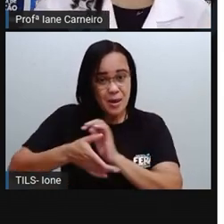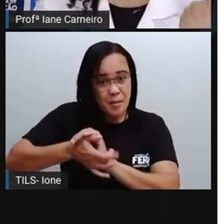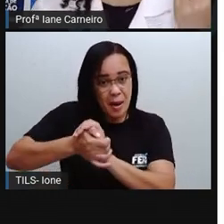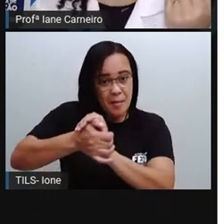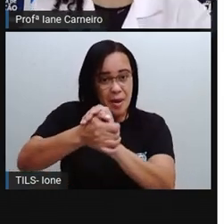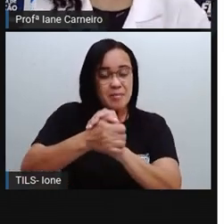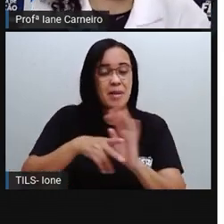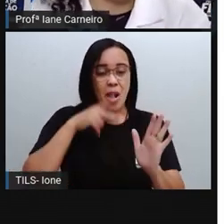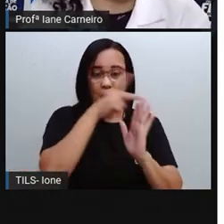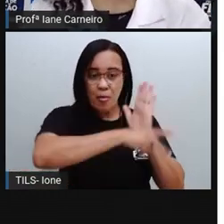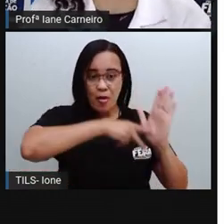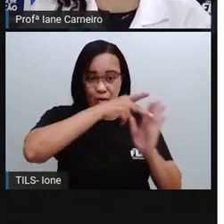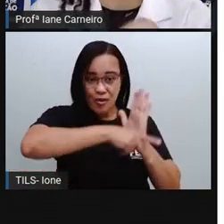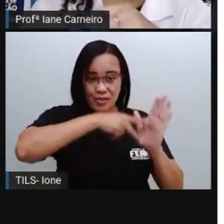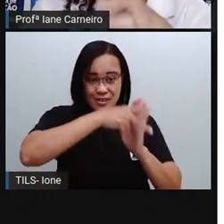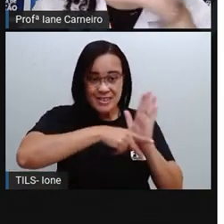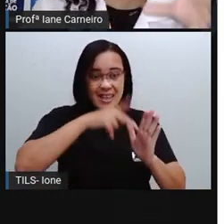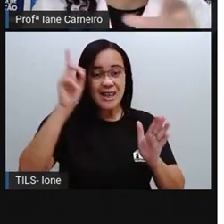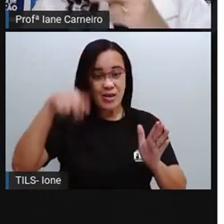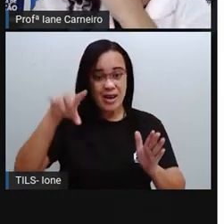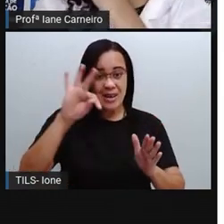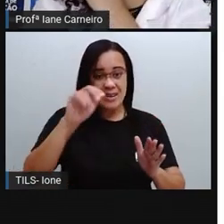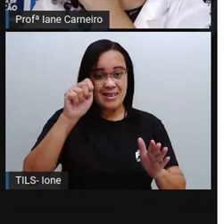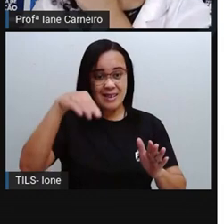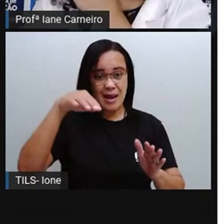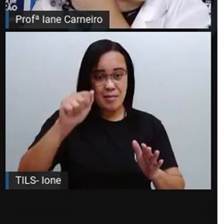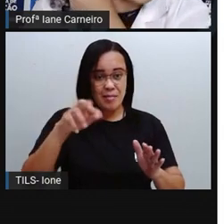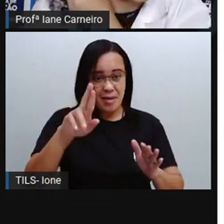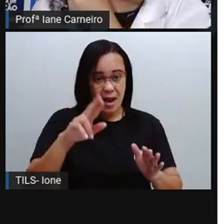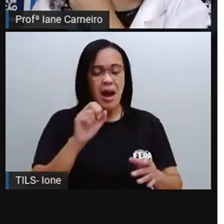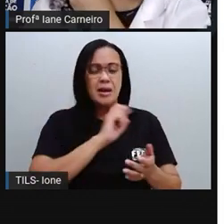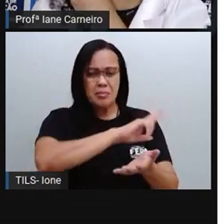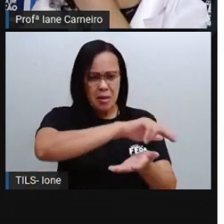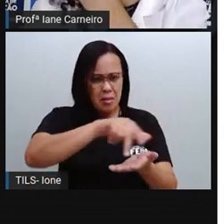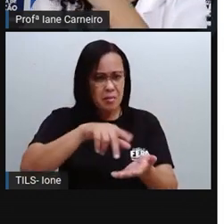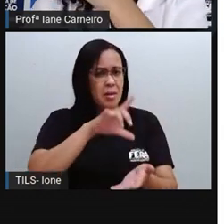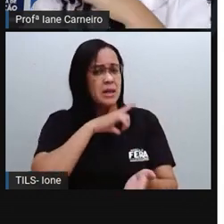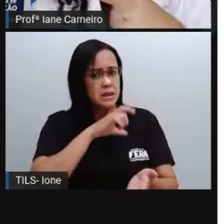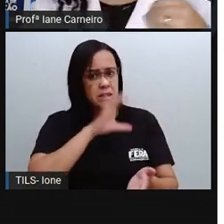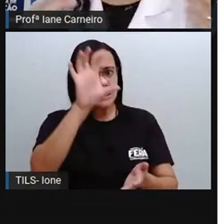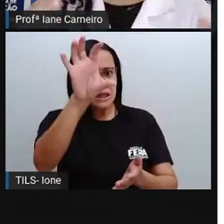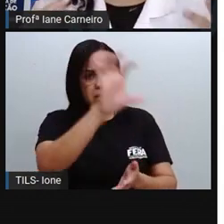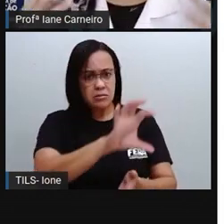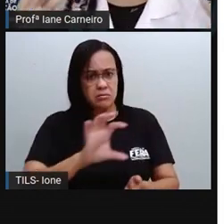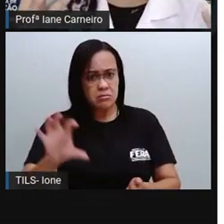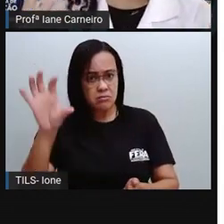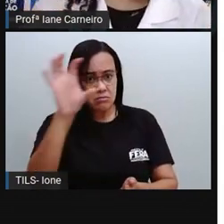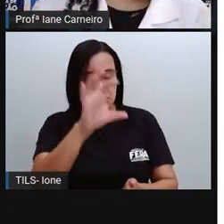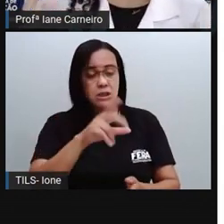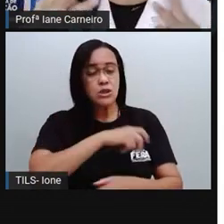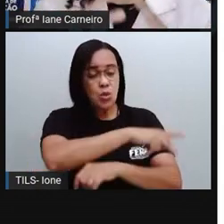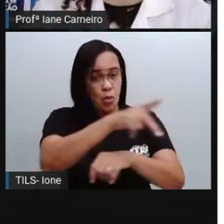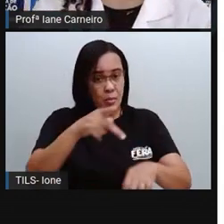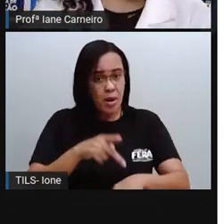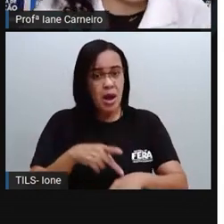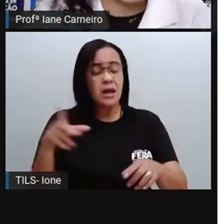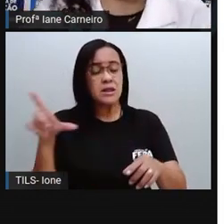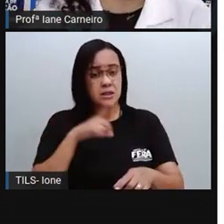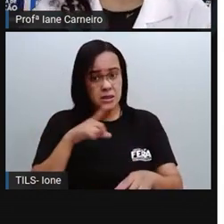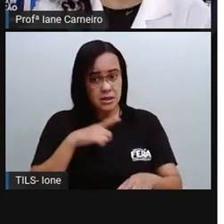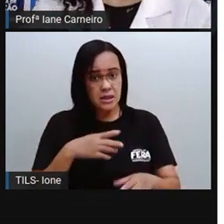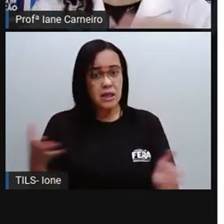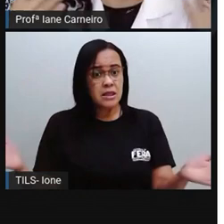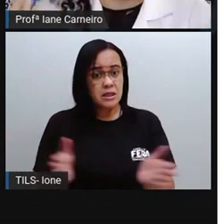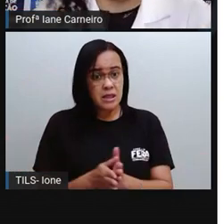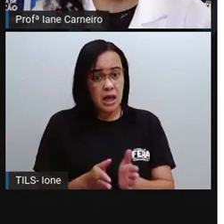Salvador e também tem Aracaju e em outras regiões do país, né? Então, são características muito fortes da nossa região,